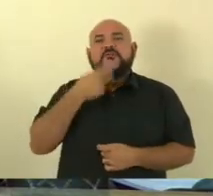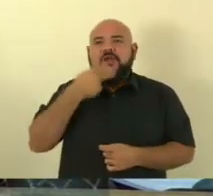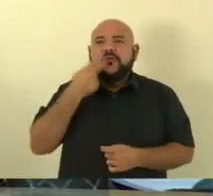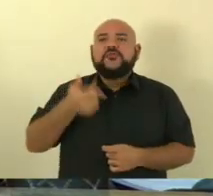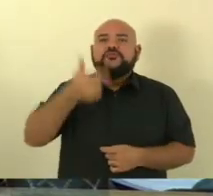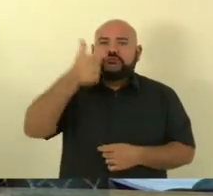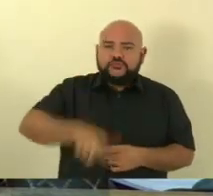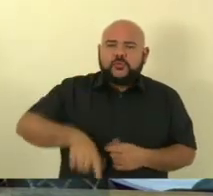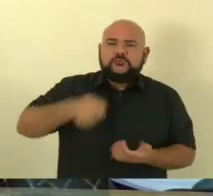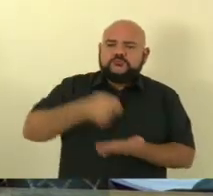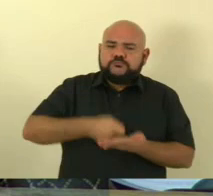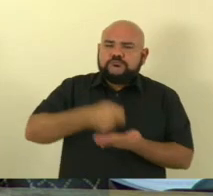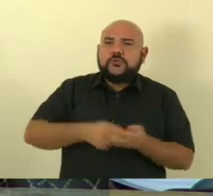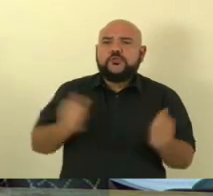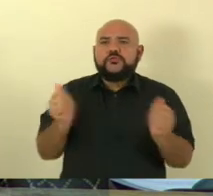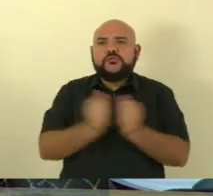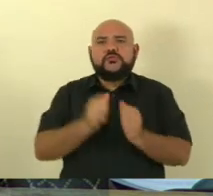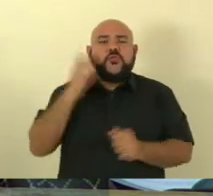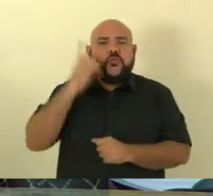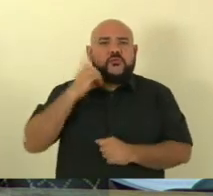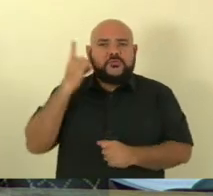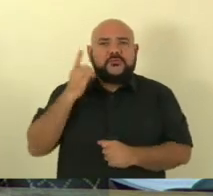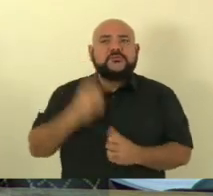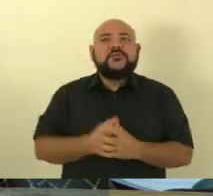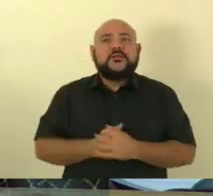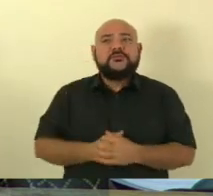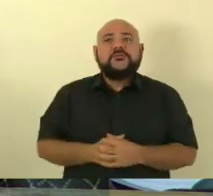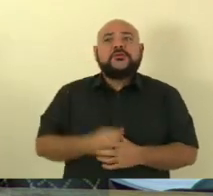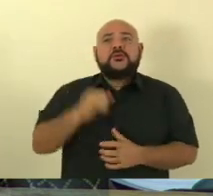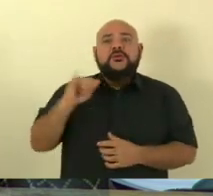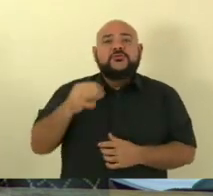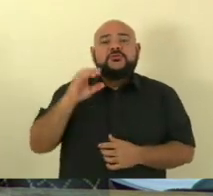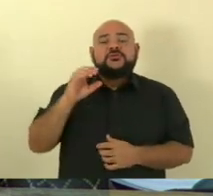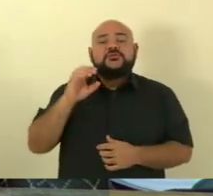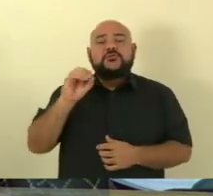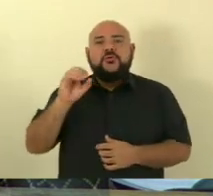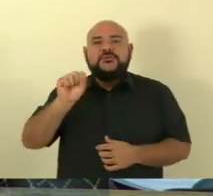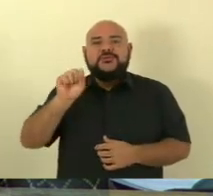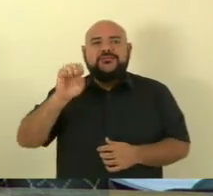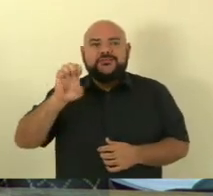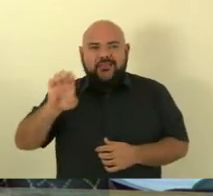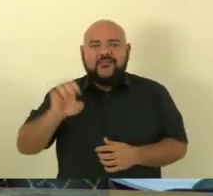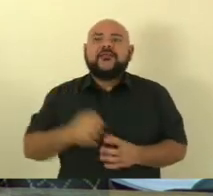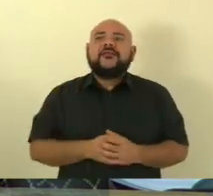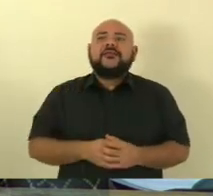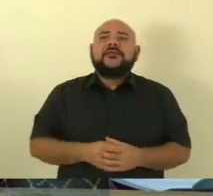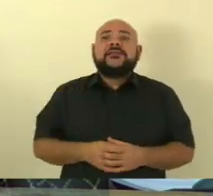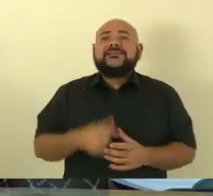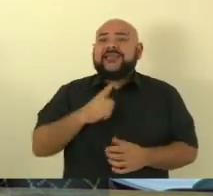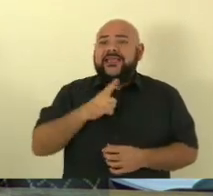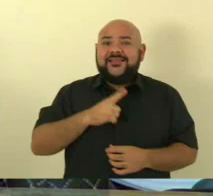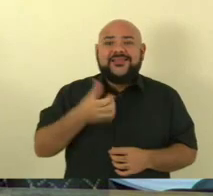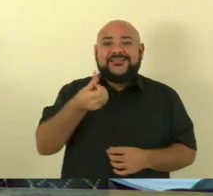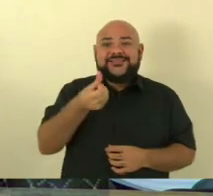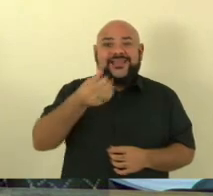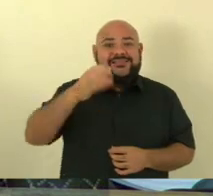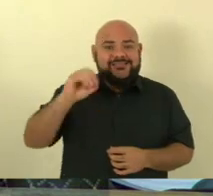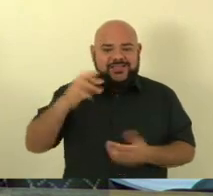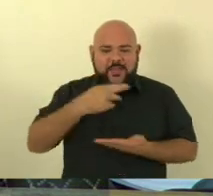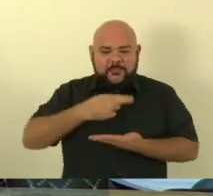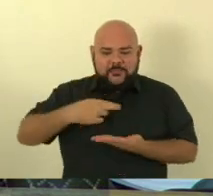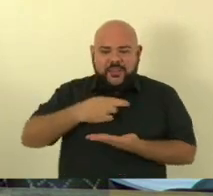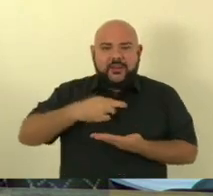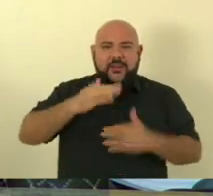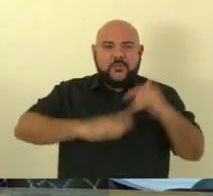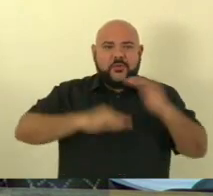juntamente com o deputado engenheiro José Esmeraldo, com relação à nomeação dos outros 60 peritos oficiais criminais. O deputado